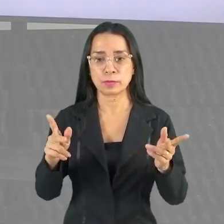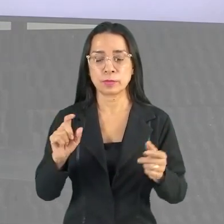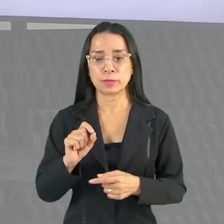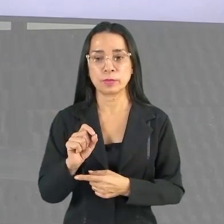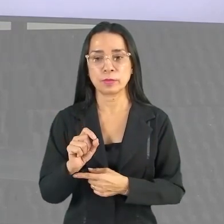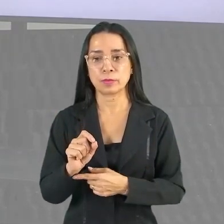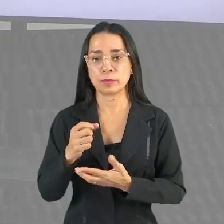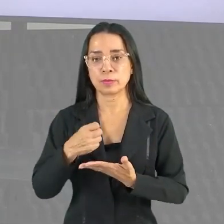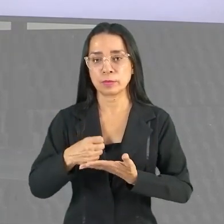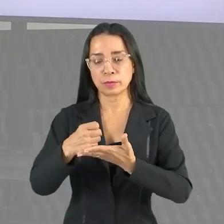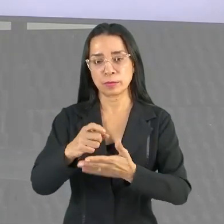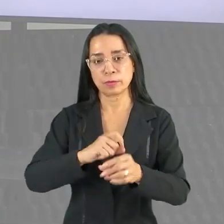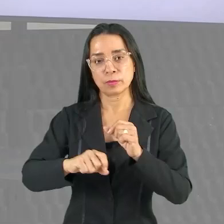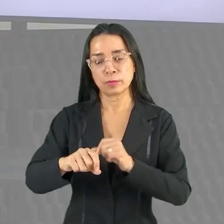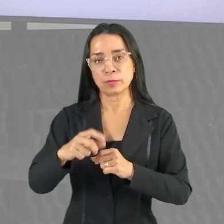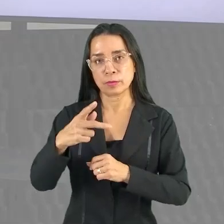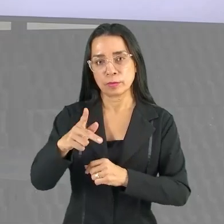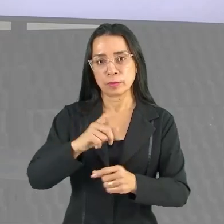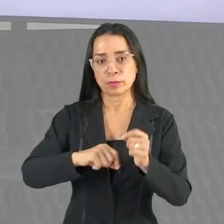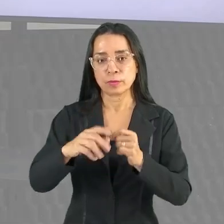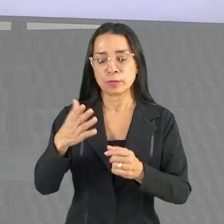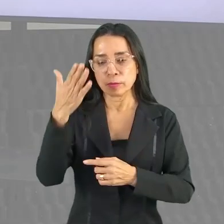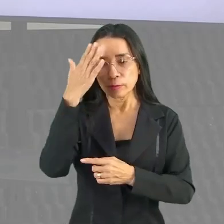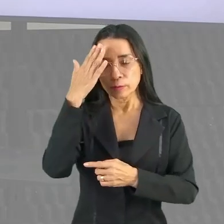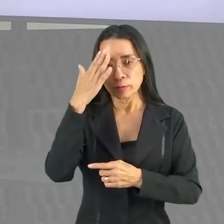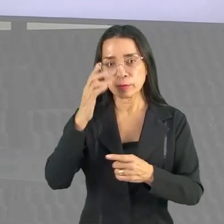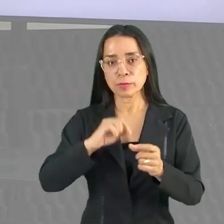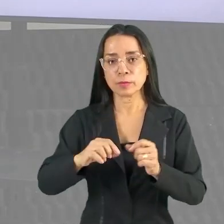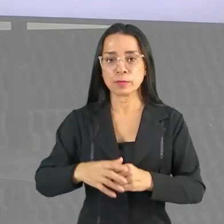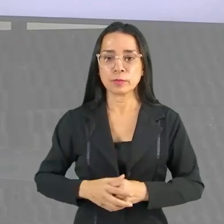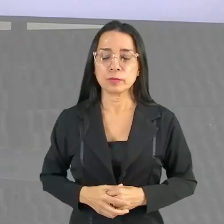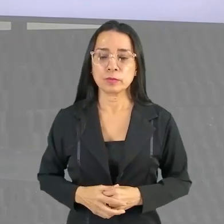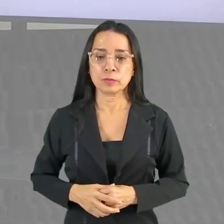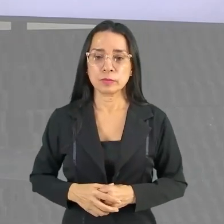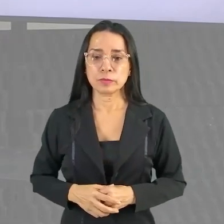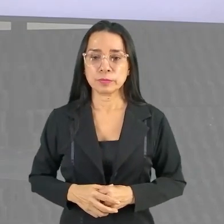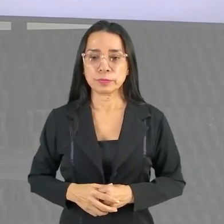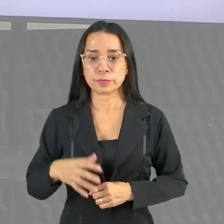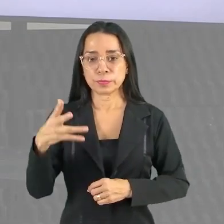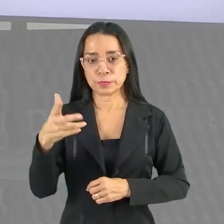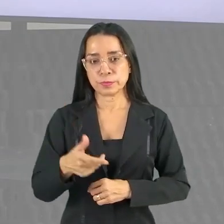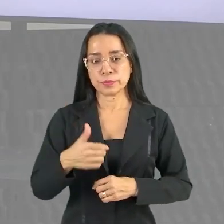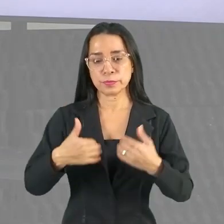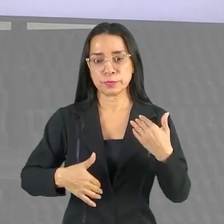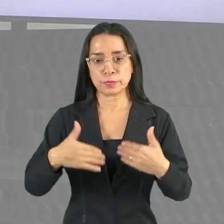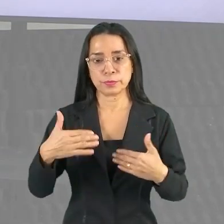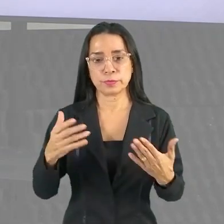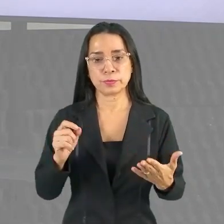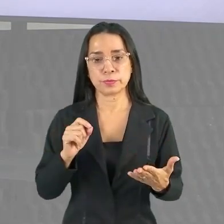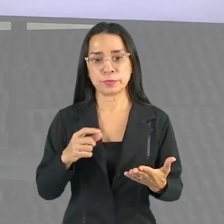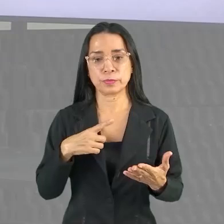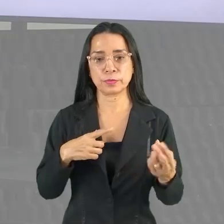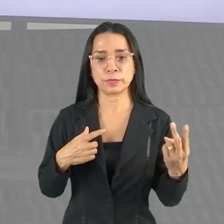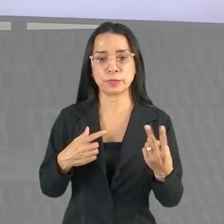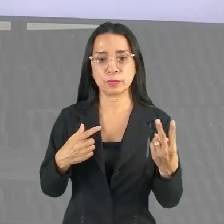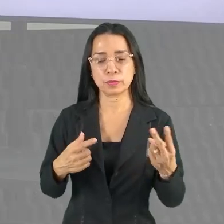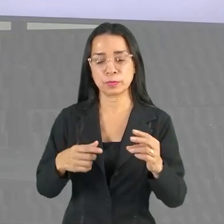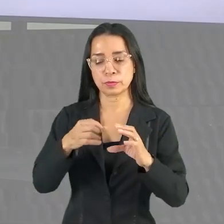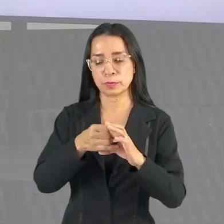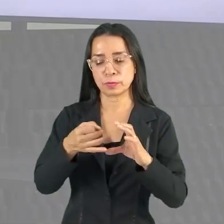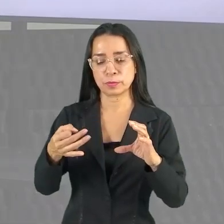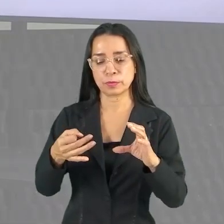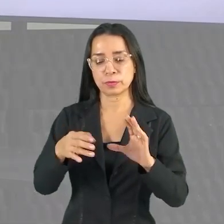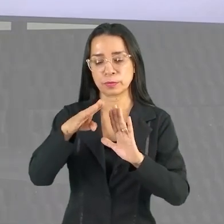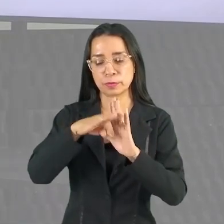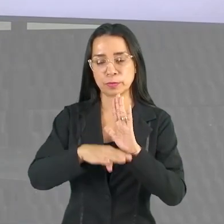Isso aí ajudará muito no seu entendimento. Então, aptidão física, ela tem duas classificações.